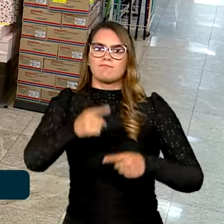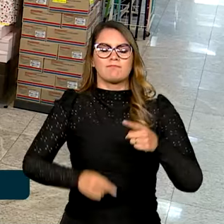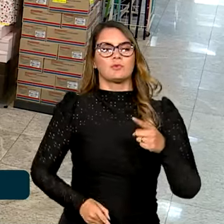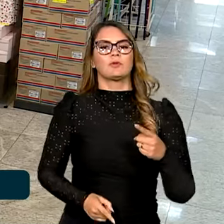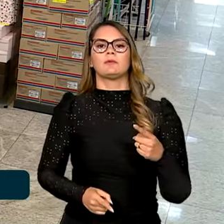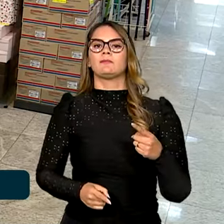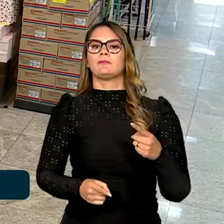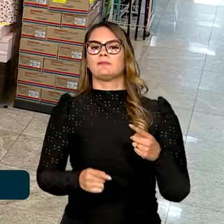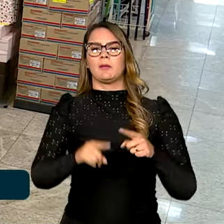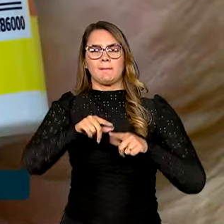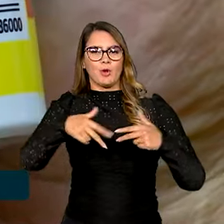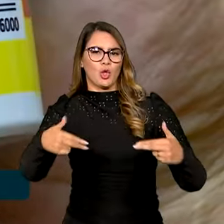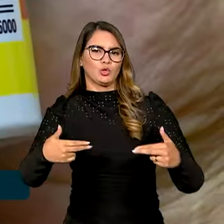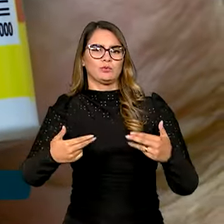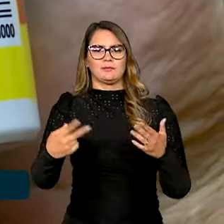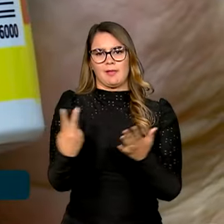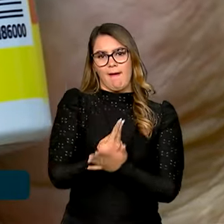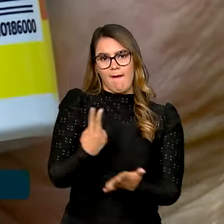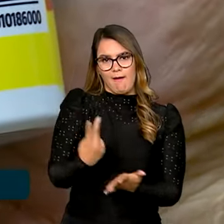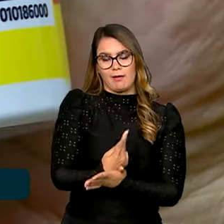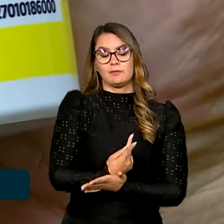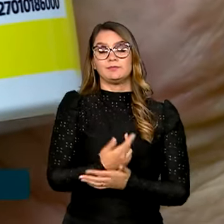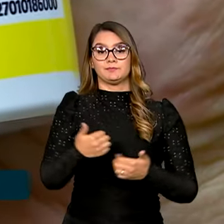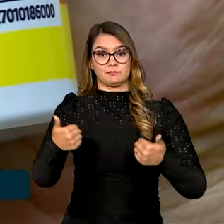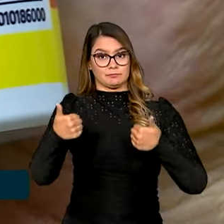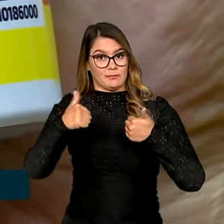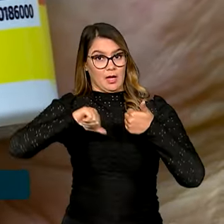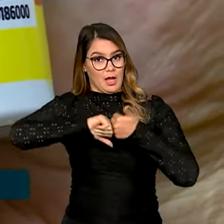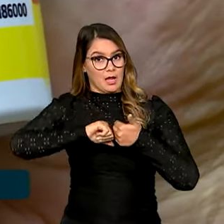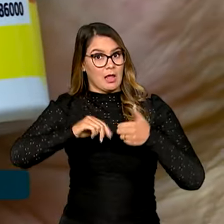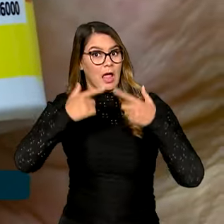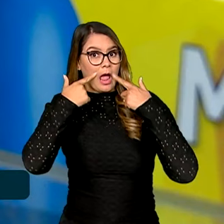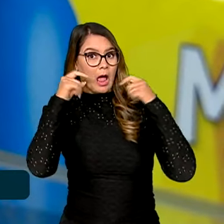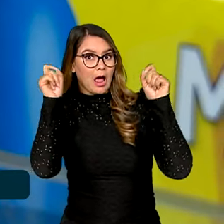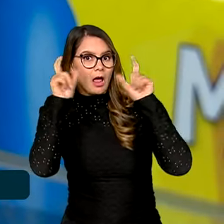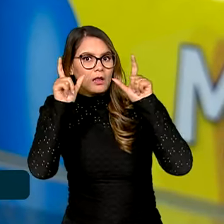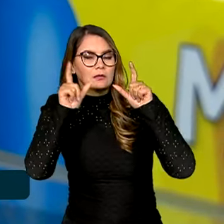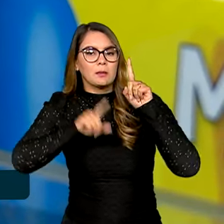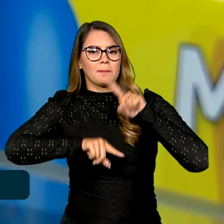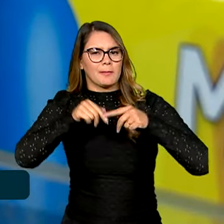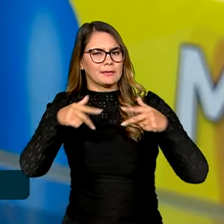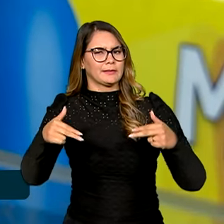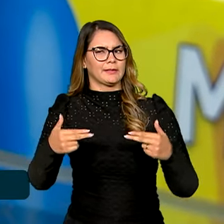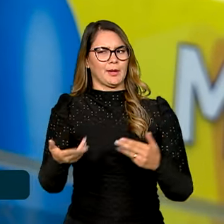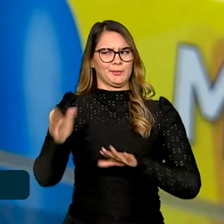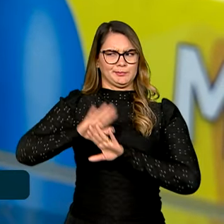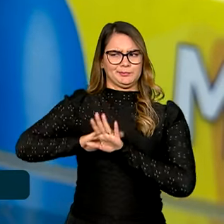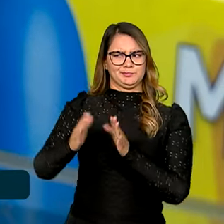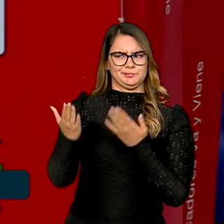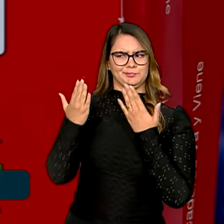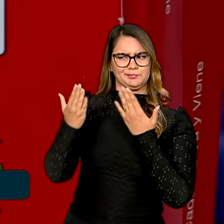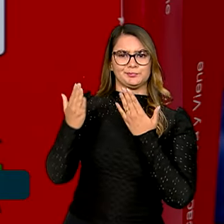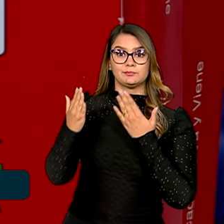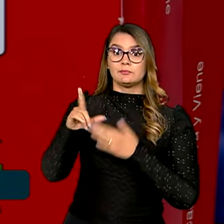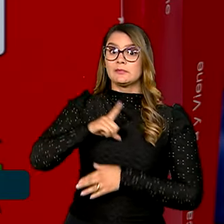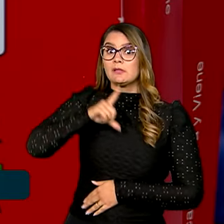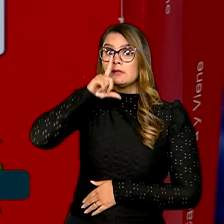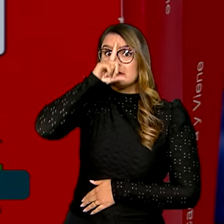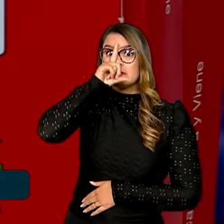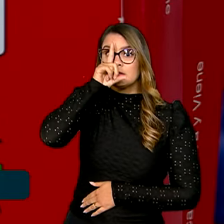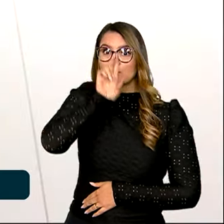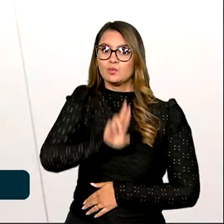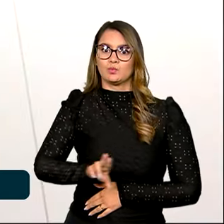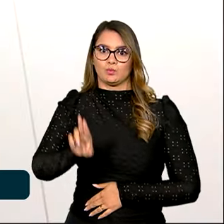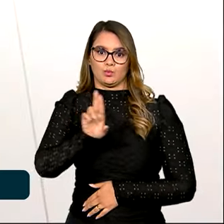de produtos irregulares. O Inmetro alerta que materiais escolares de origem duvidosa podem trazer riscos para o